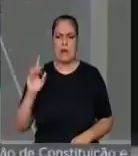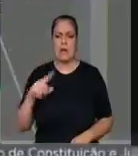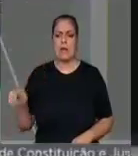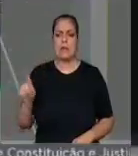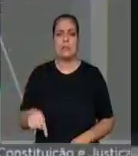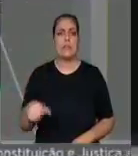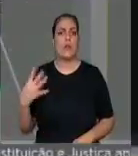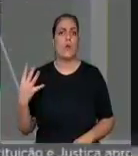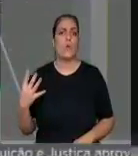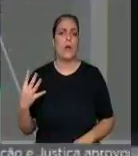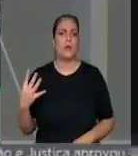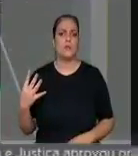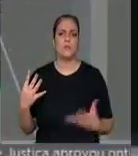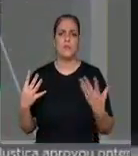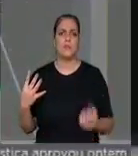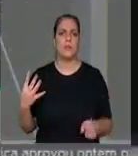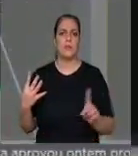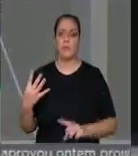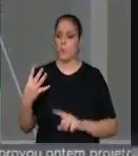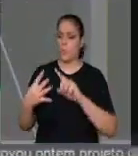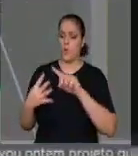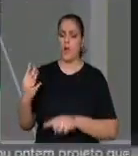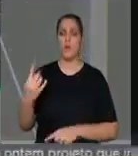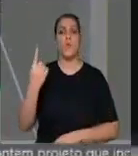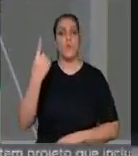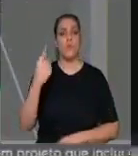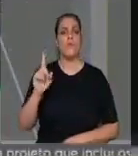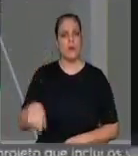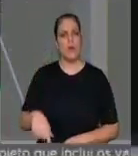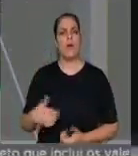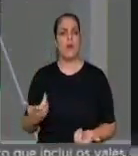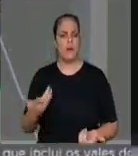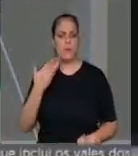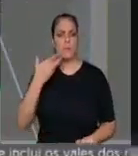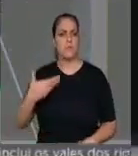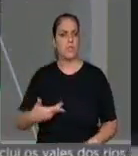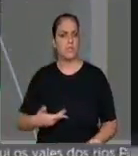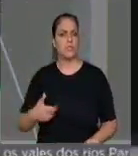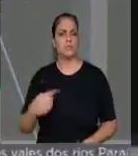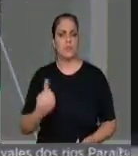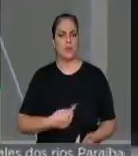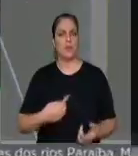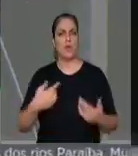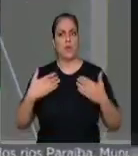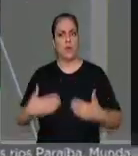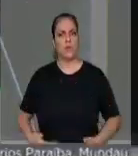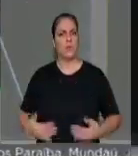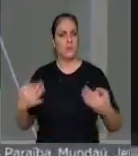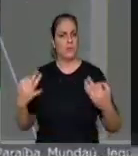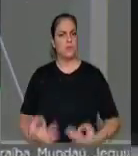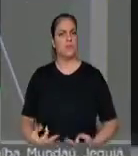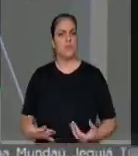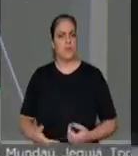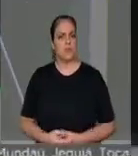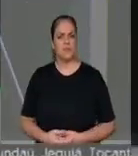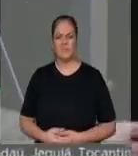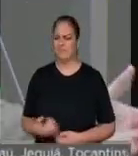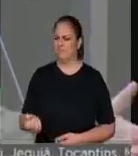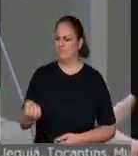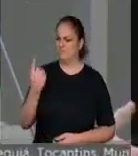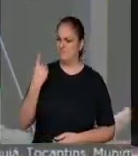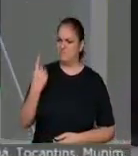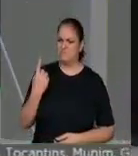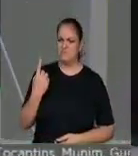quatro. E das quatro, essas duas em que o Estado do Vaticano pedia que o governo brasileiro fosse coerente com a sua Constituição. Coisa estranha, não é?